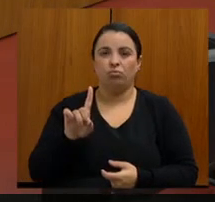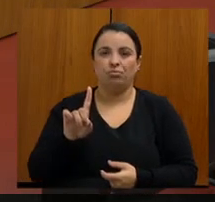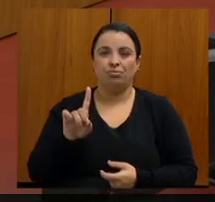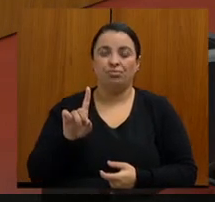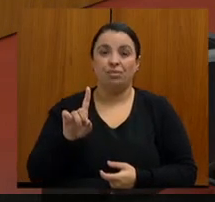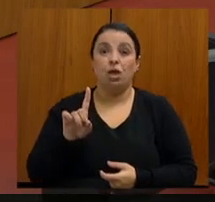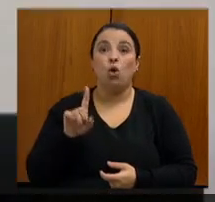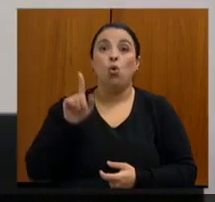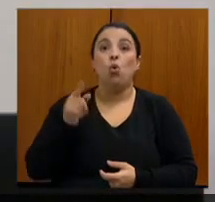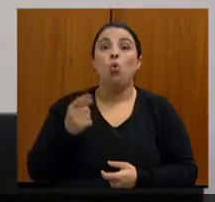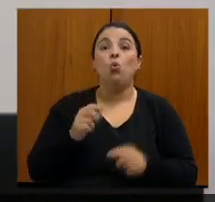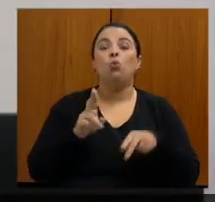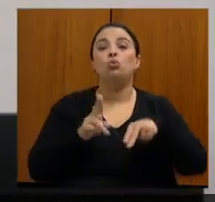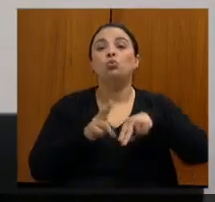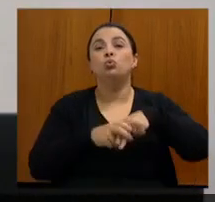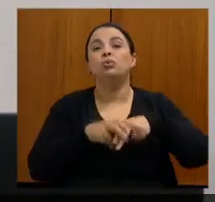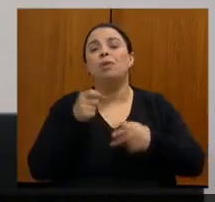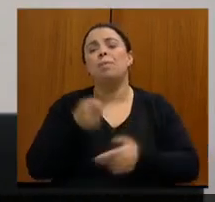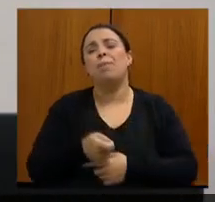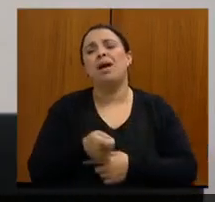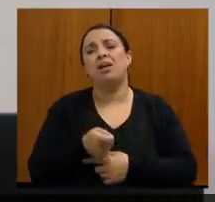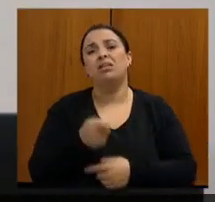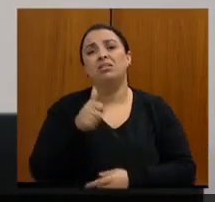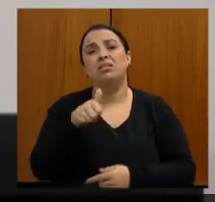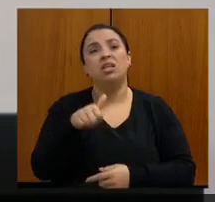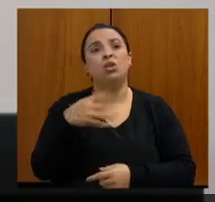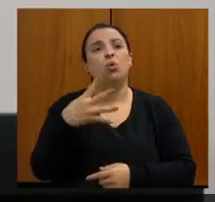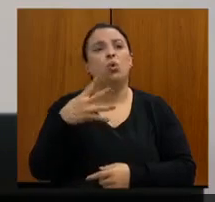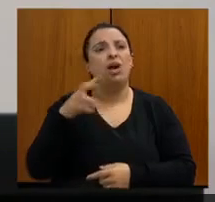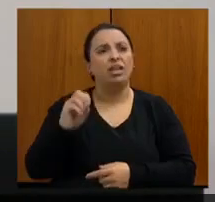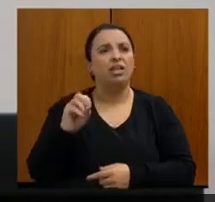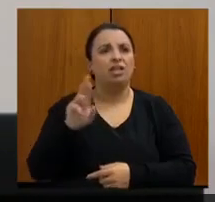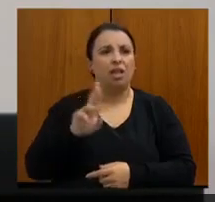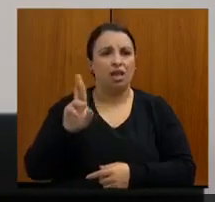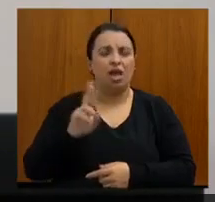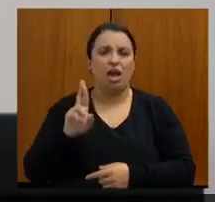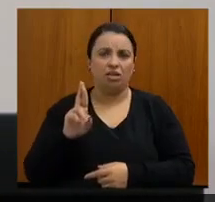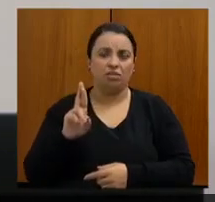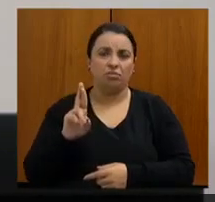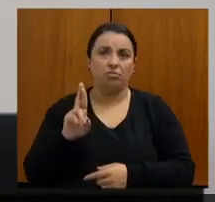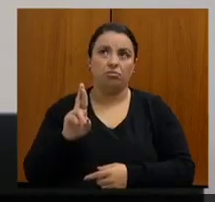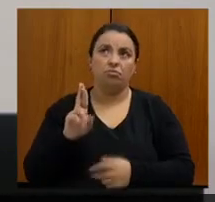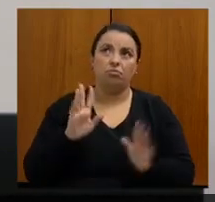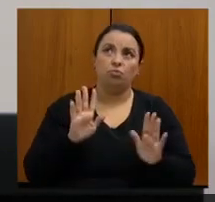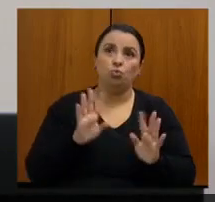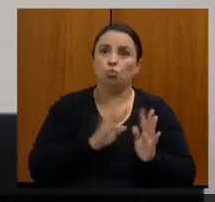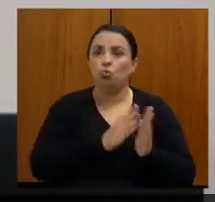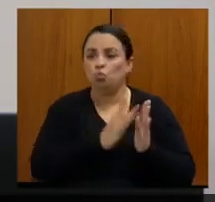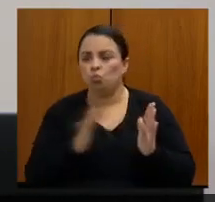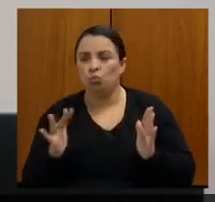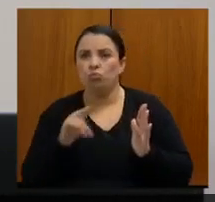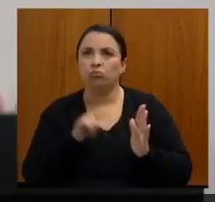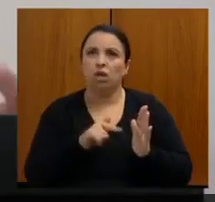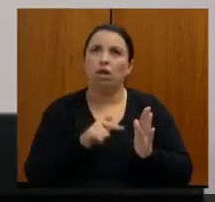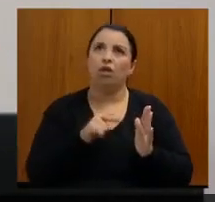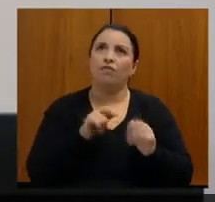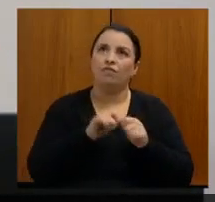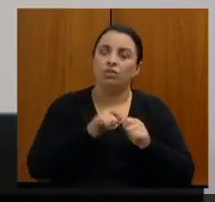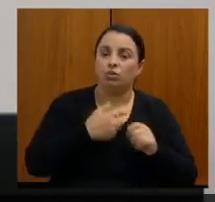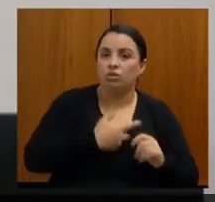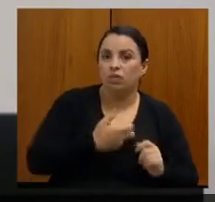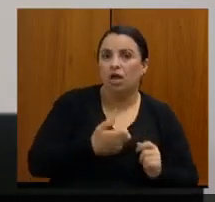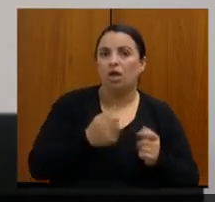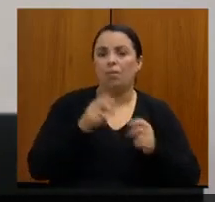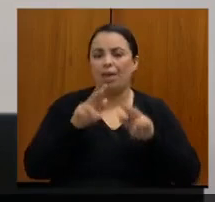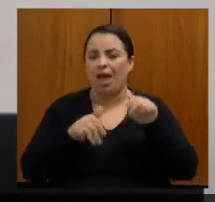paga 140 reais o procedimento todo. A realização do exame, o anatomopatológico. Só